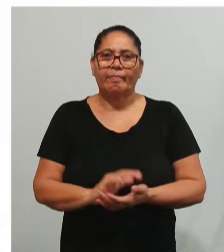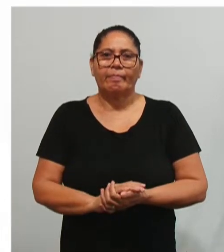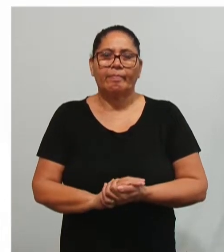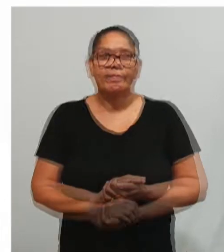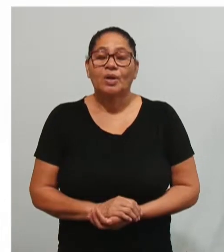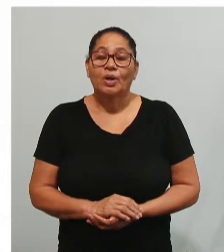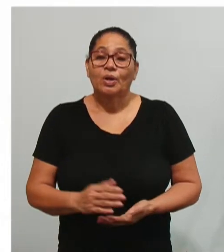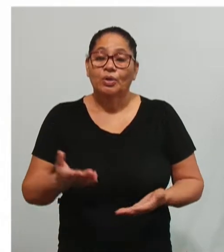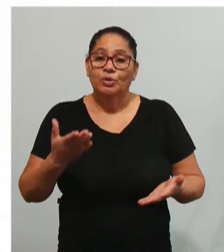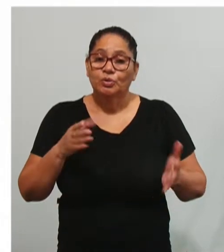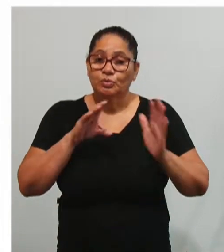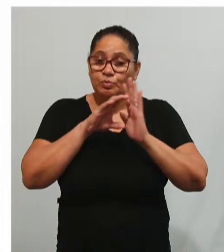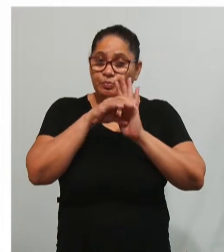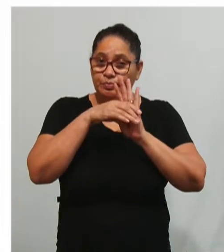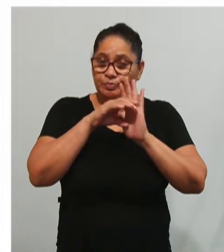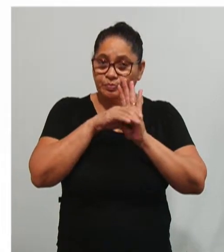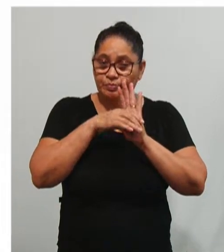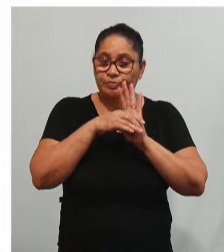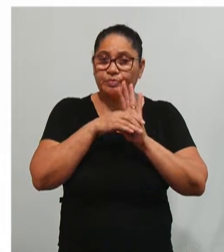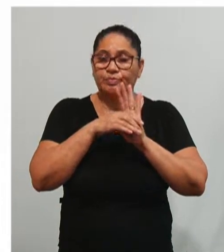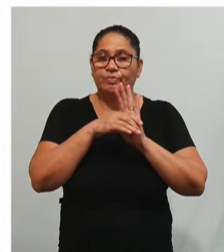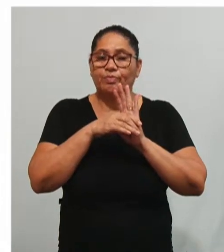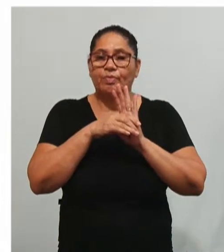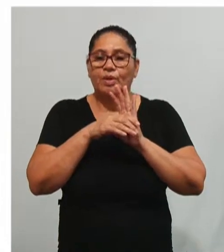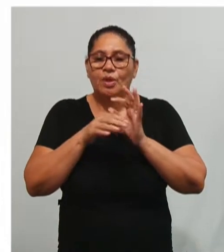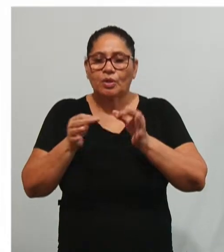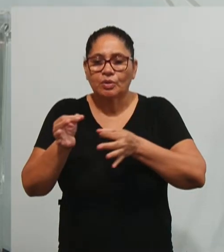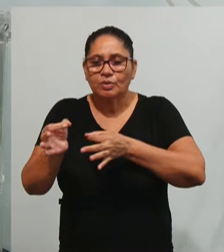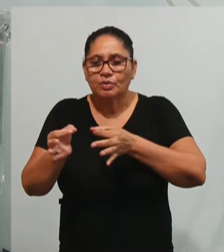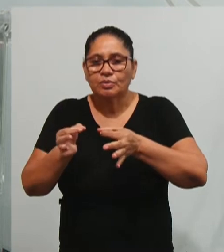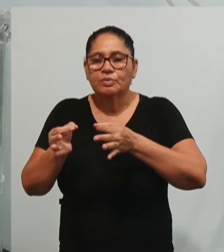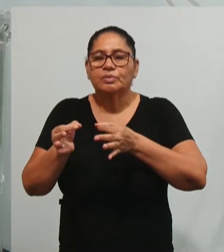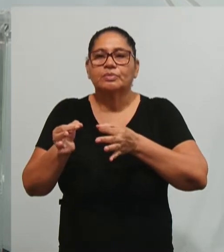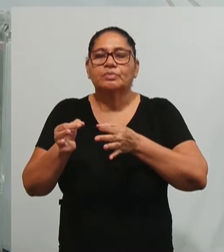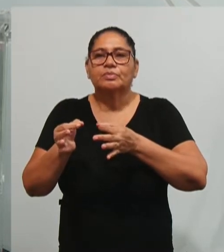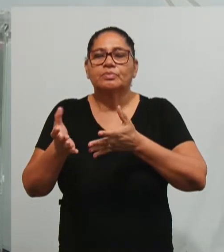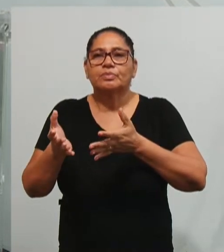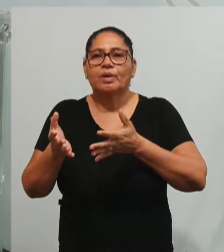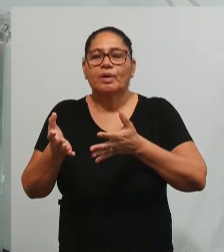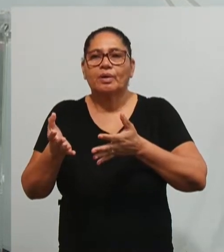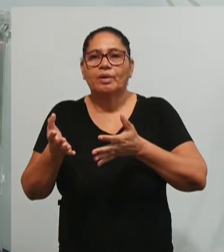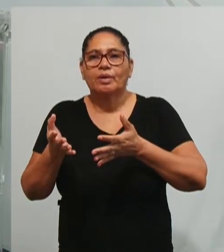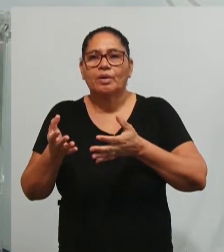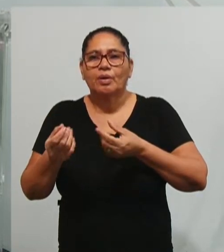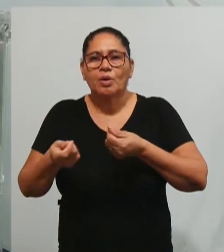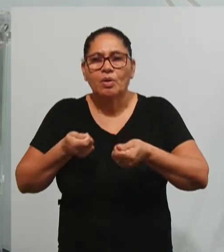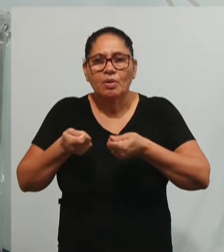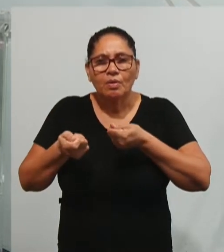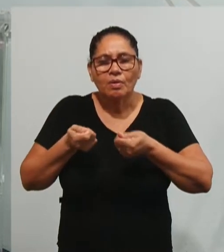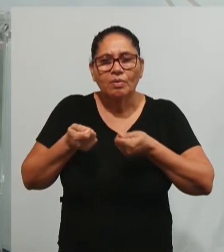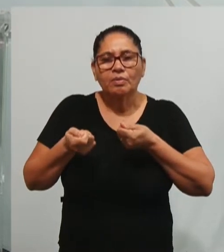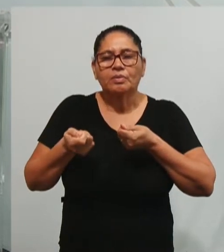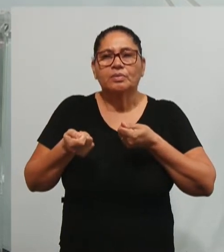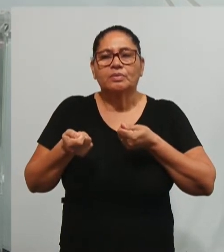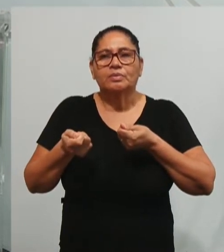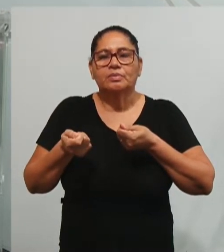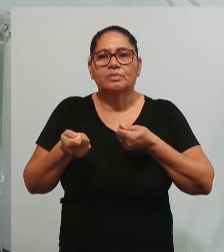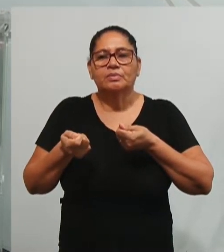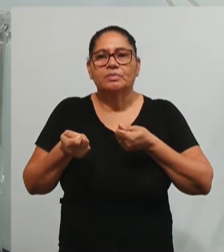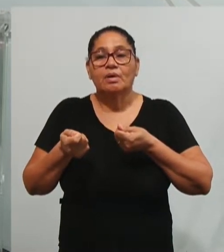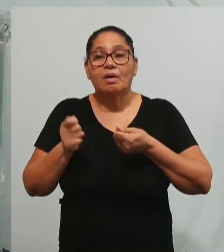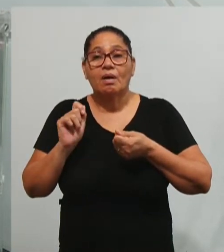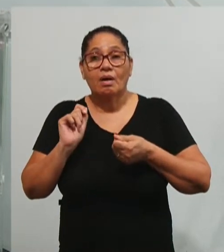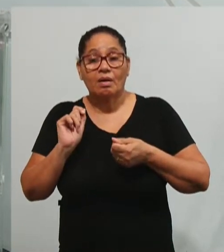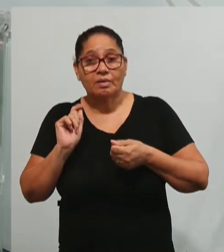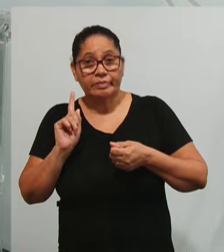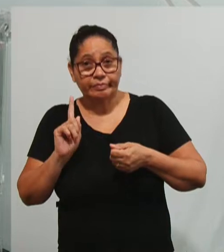Sobre esses conceitos de organização, planejamento, controle, que é proposto